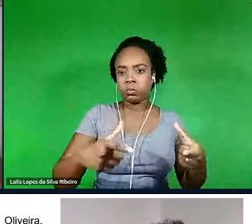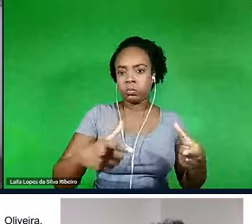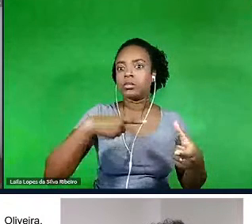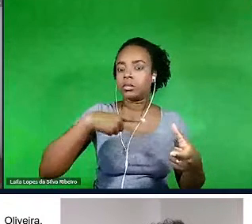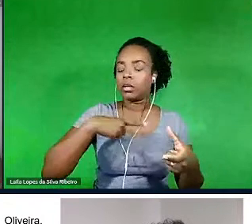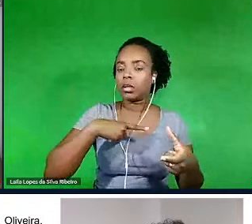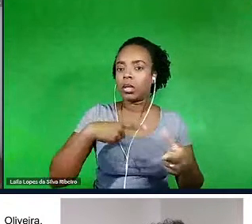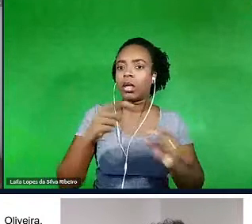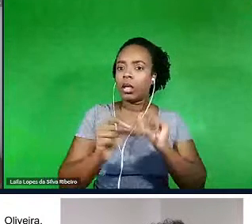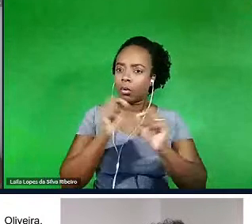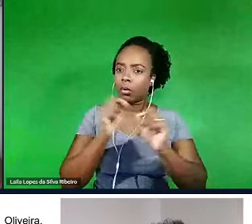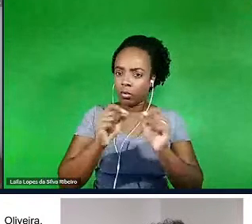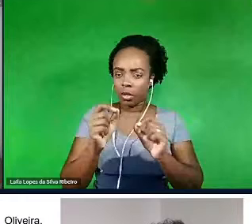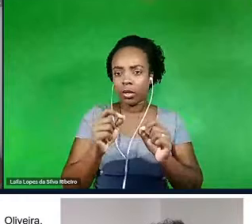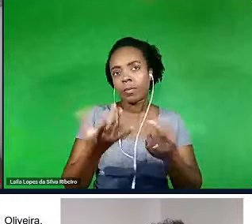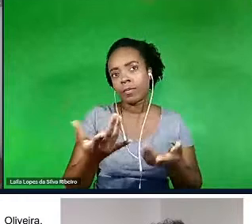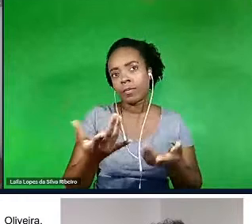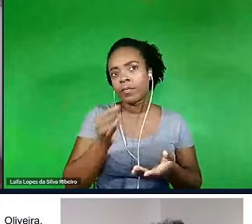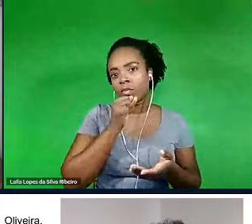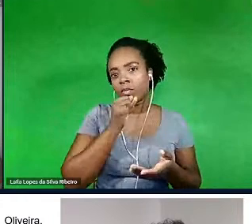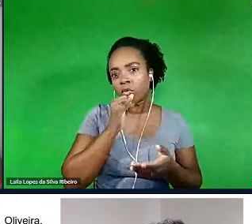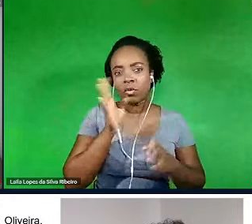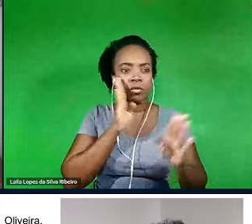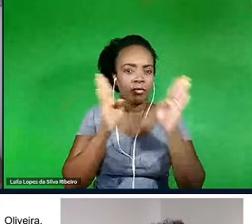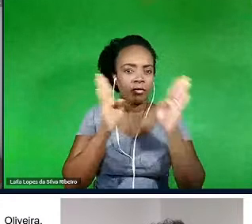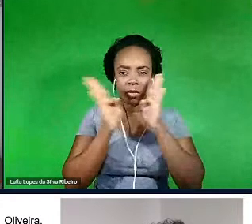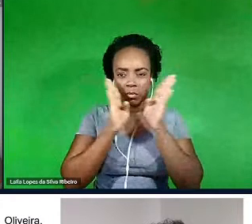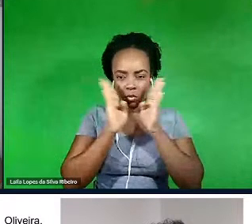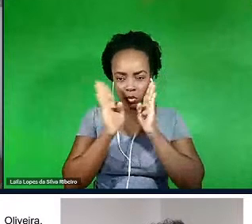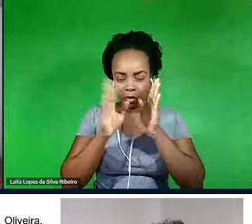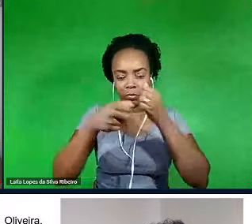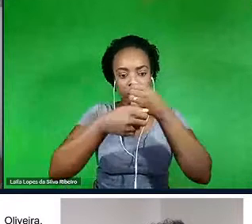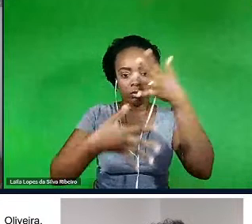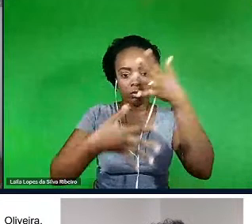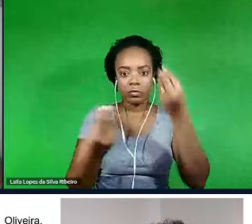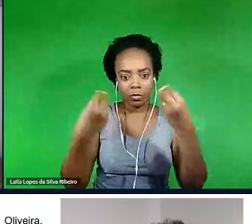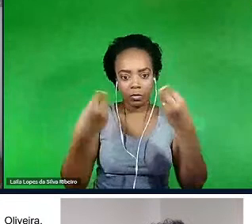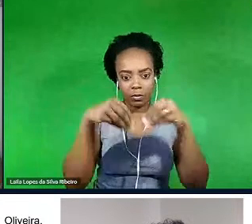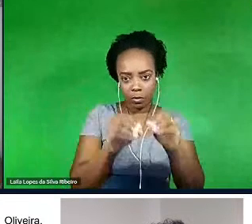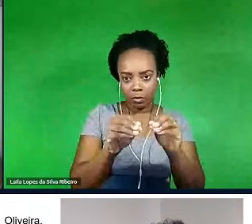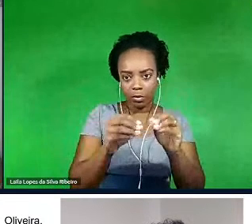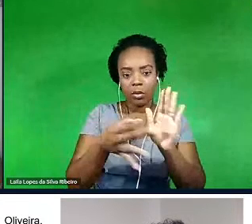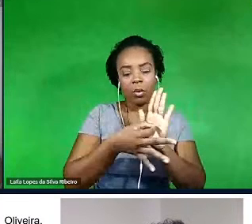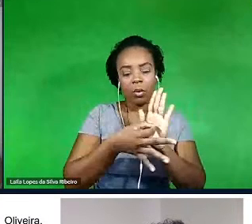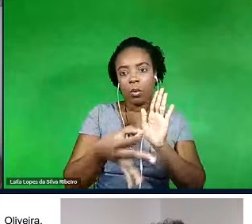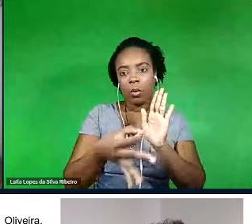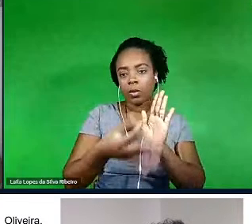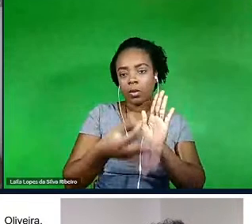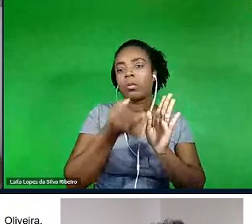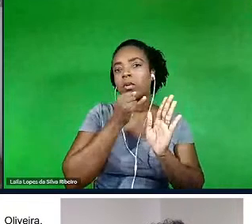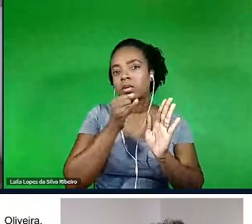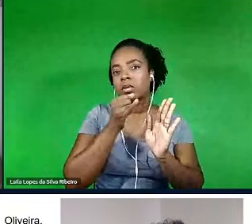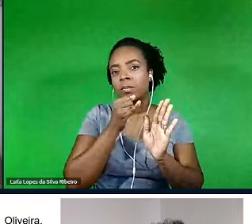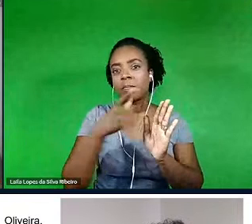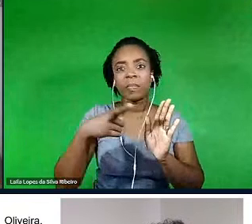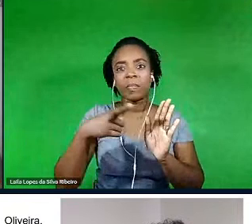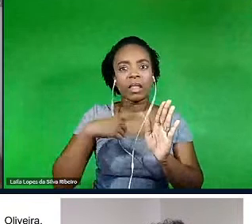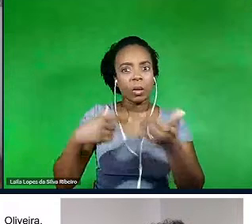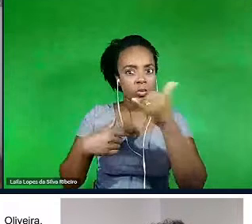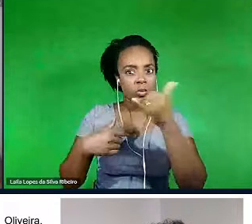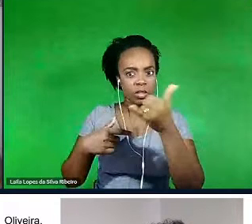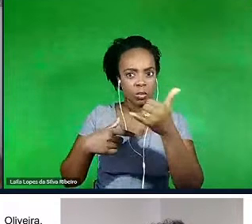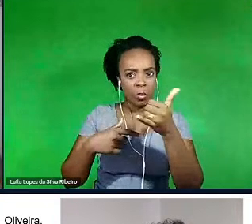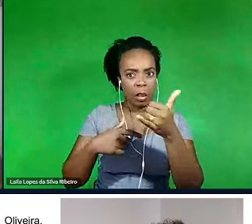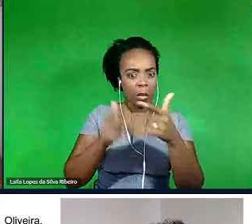faz um comentário no, no Facebook falando que, é, você está com problema no seu celular e começa a chegar via